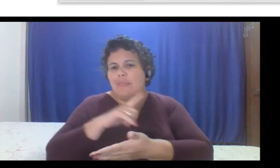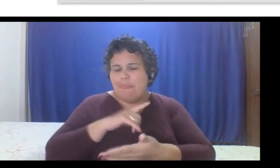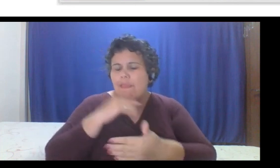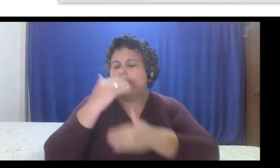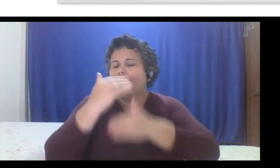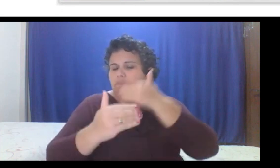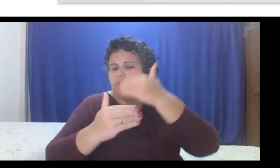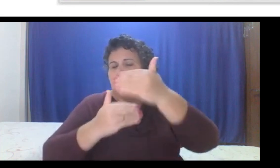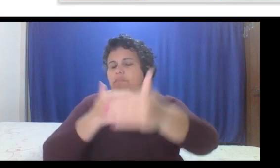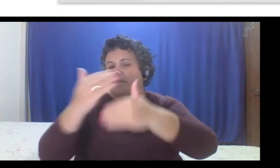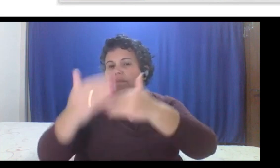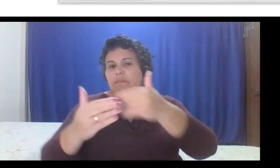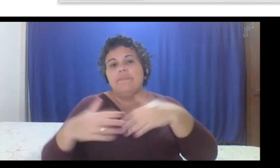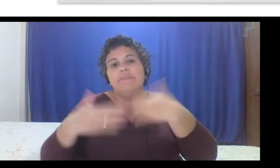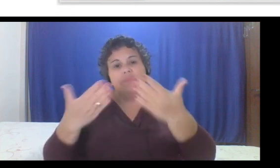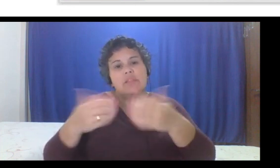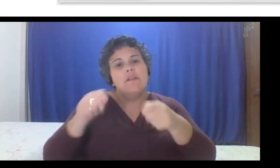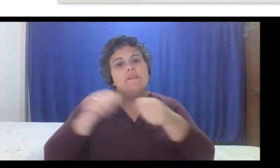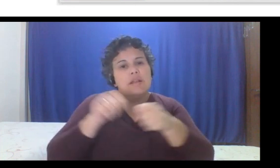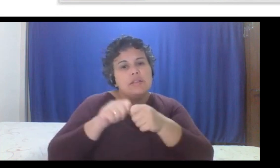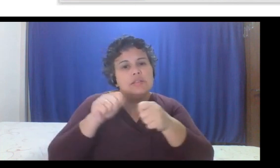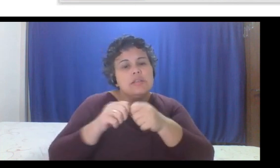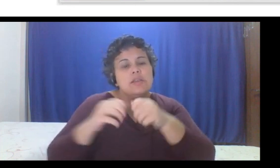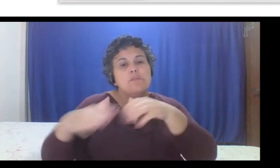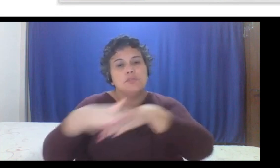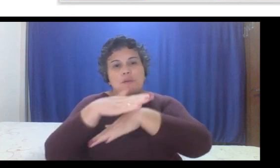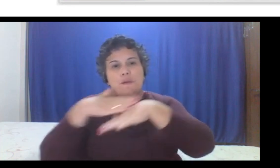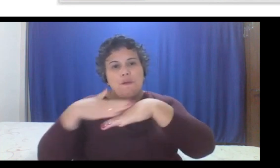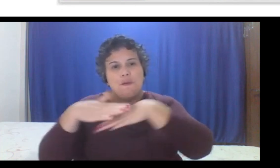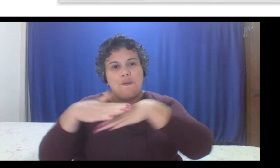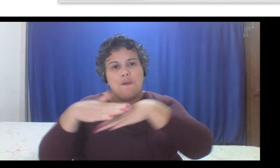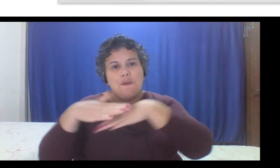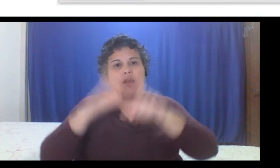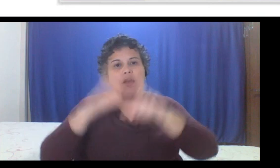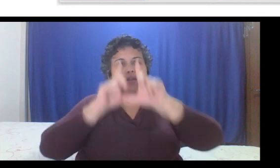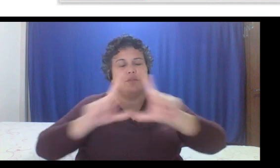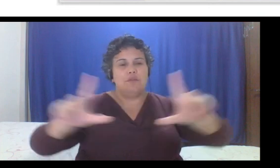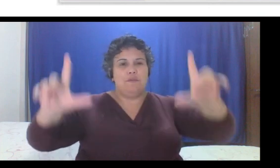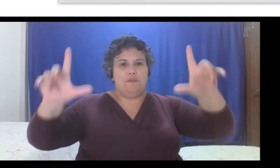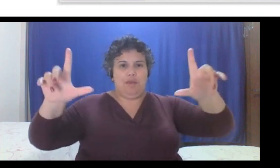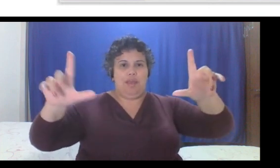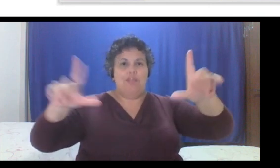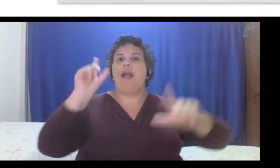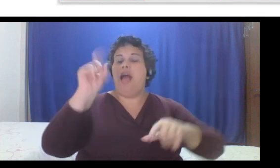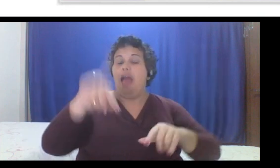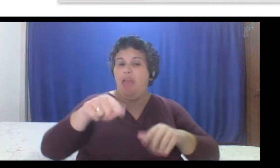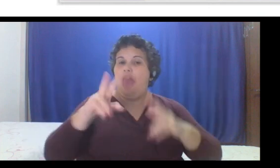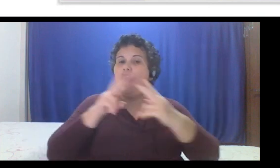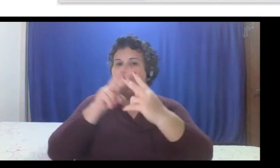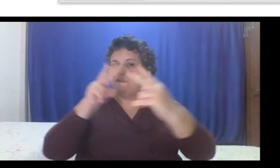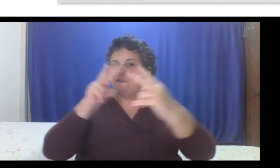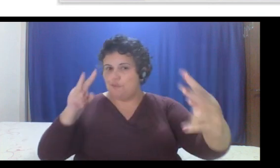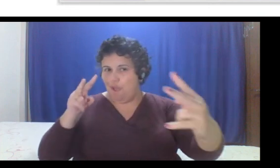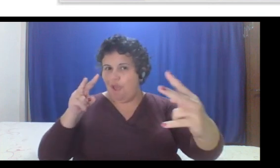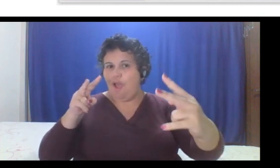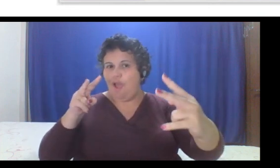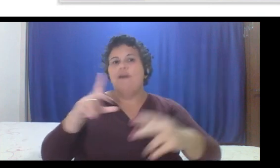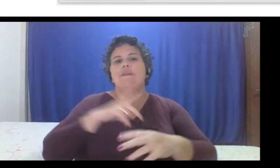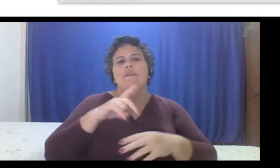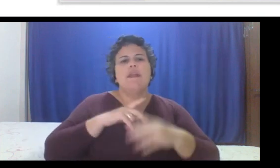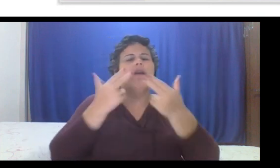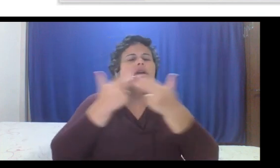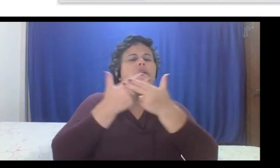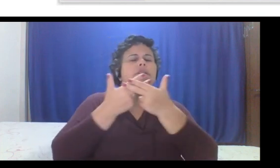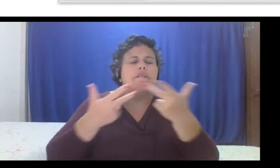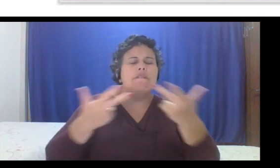A gente faz muitas conversas na frente desse quadro, é um quadro virtual, então a gente faz várias reuniões compartilhando e